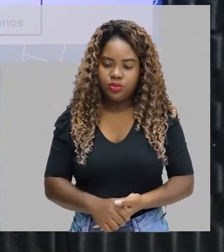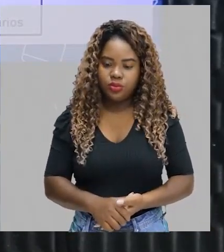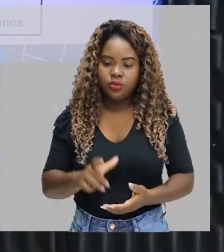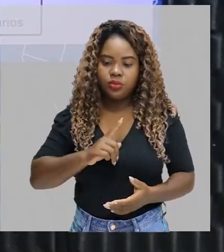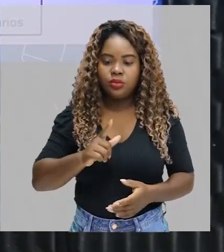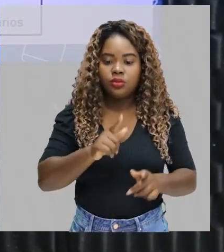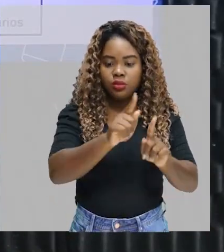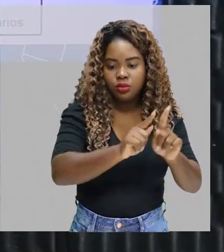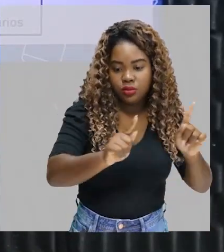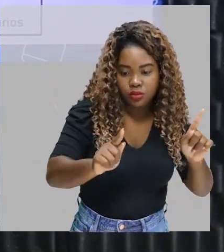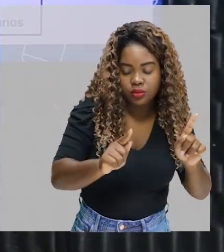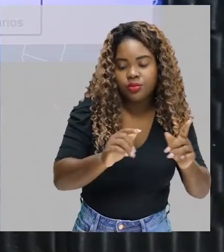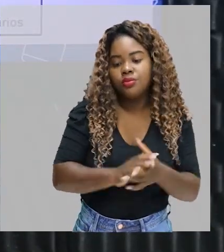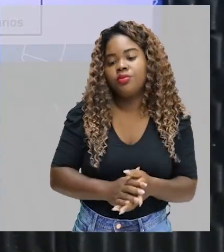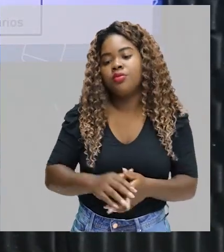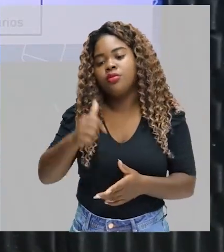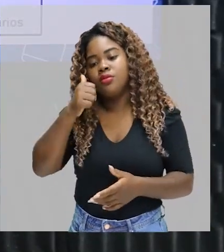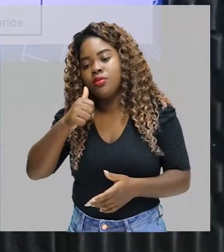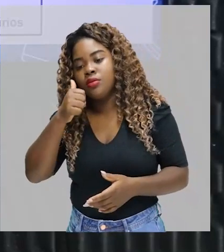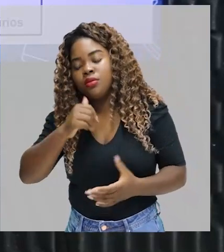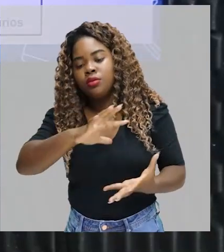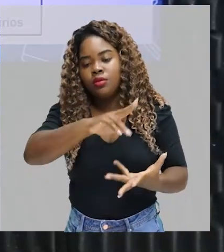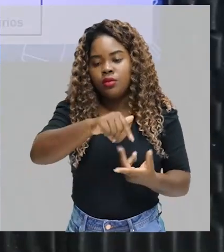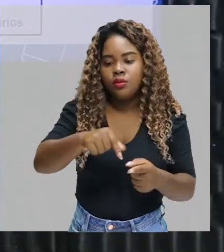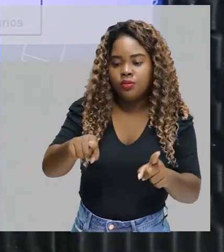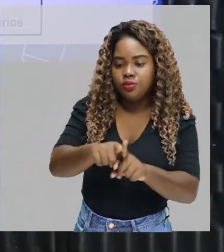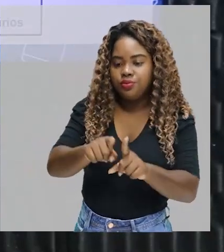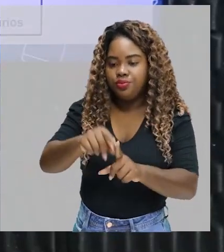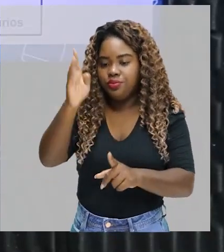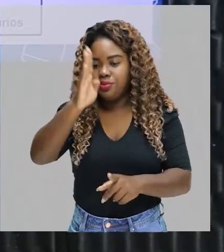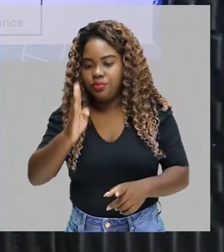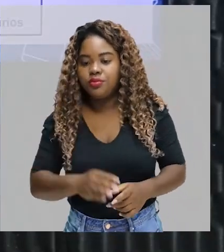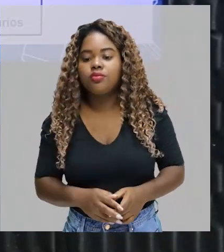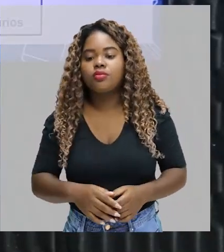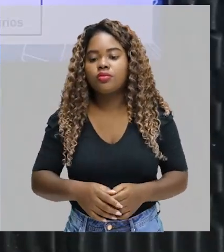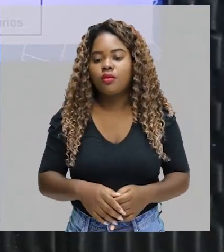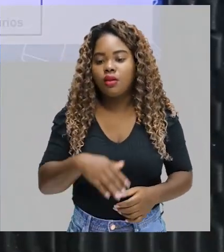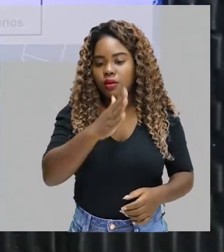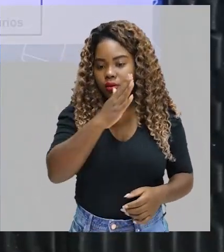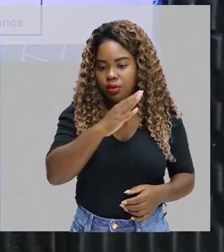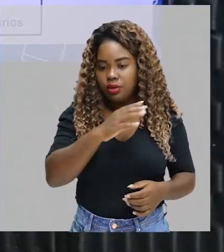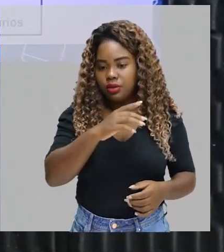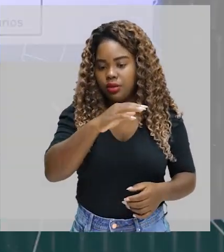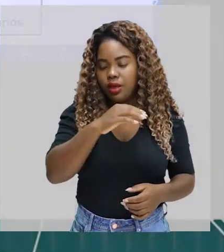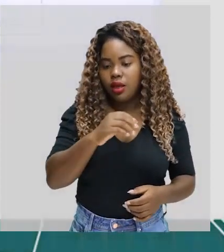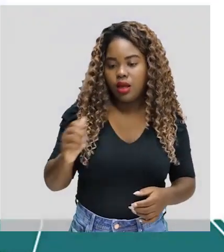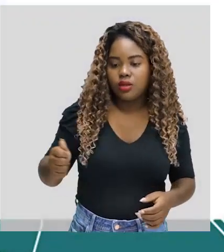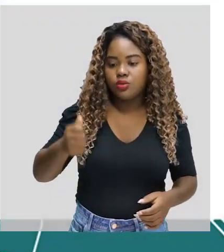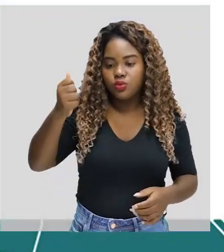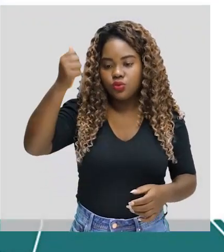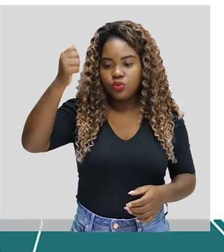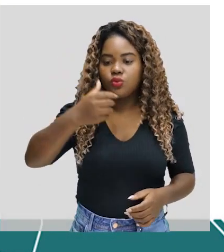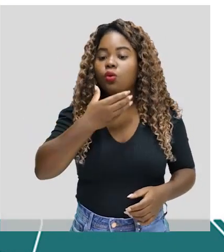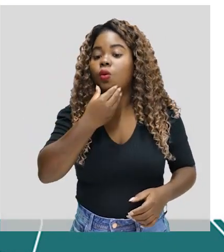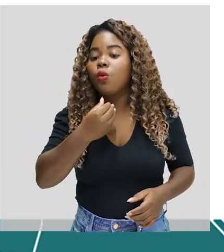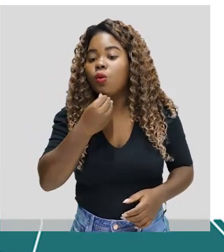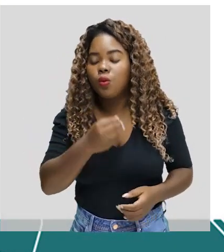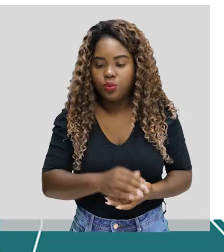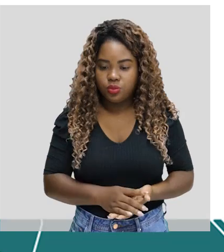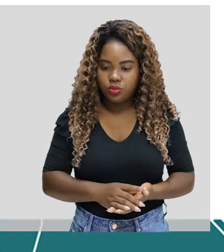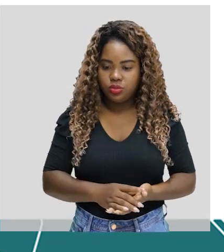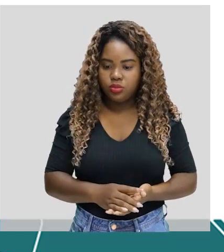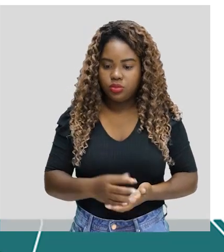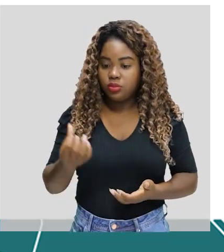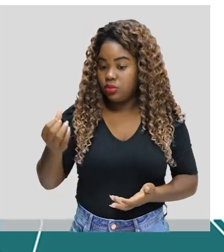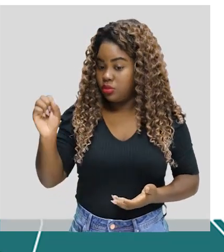mulheres, das mulheres no mundo, mulheres no Brasil e das adolescentes. Adultos homens, olha só como é menor.